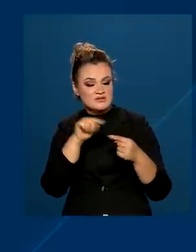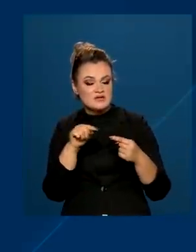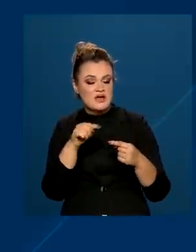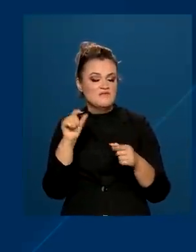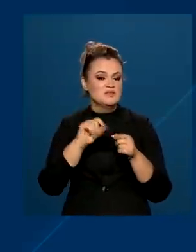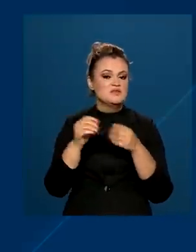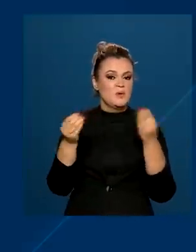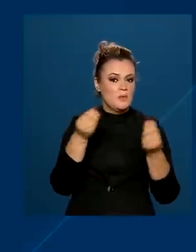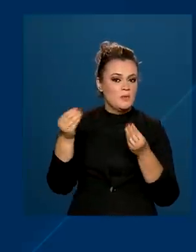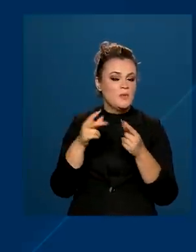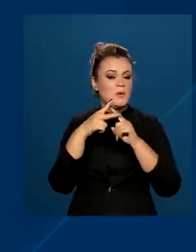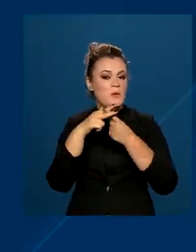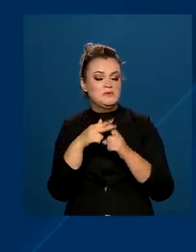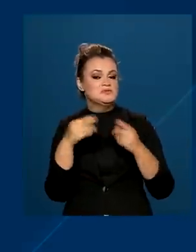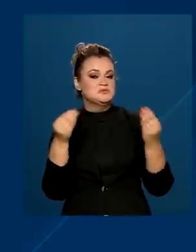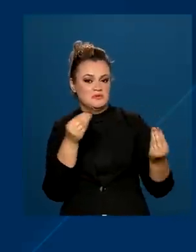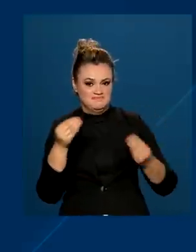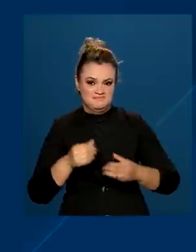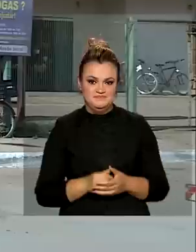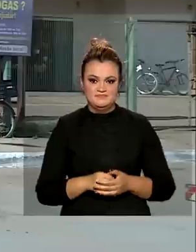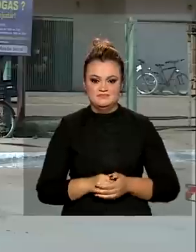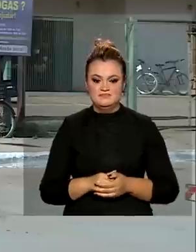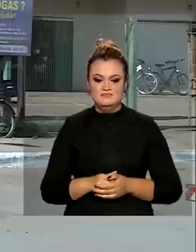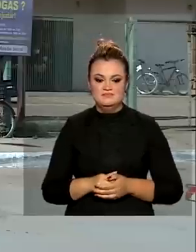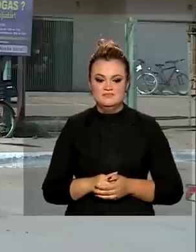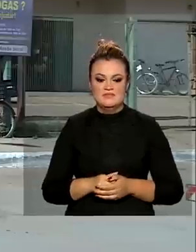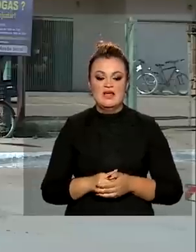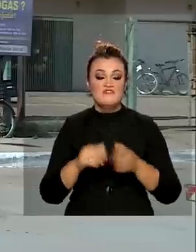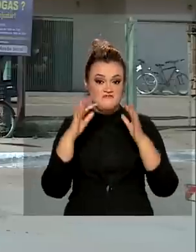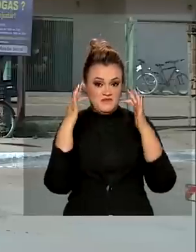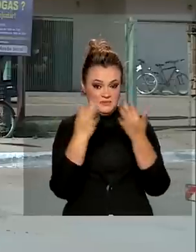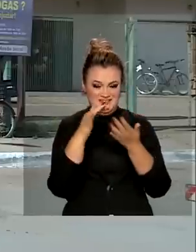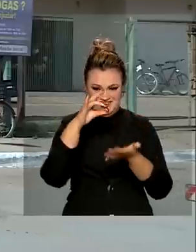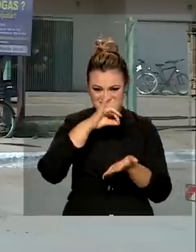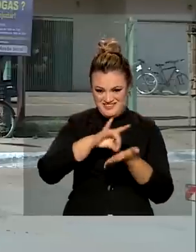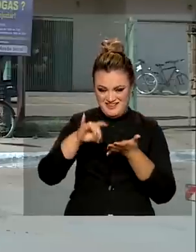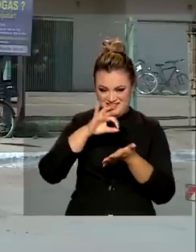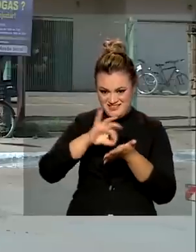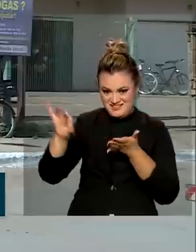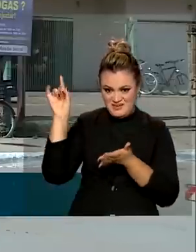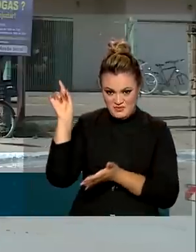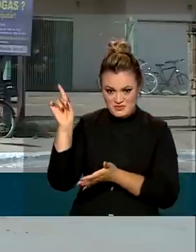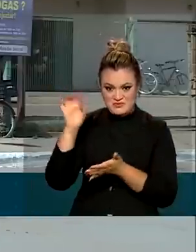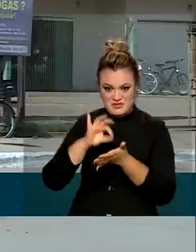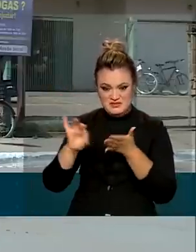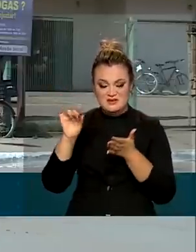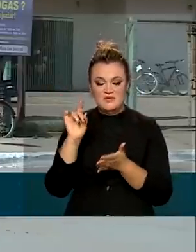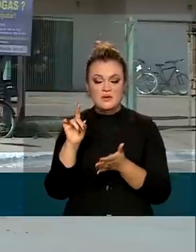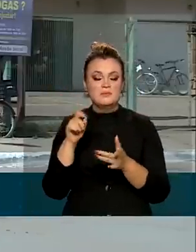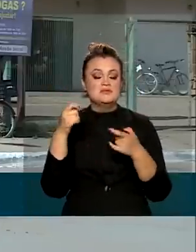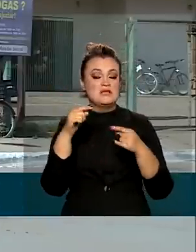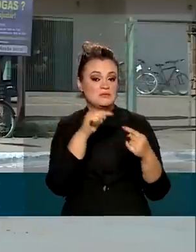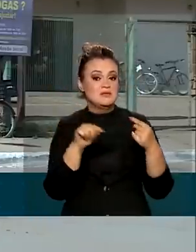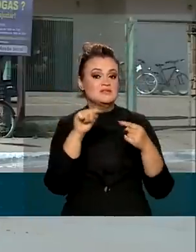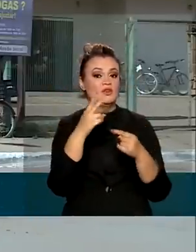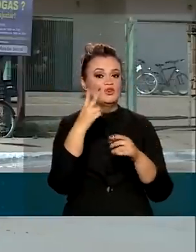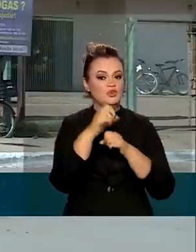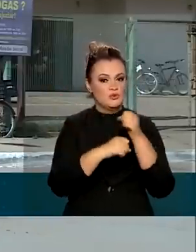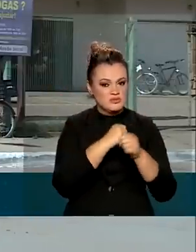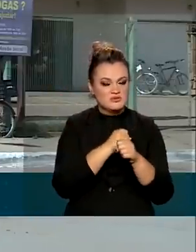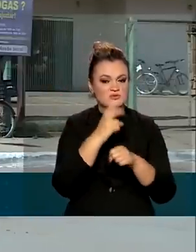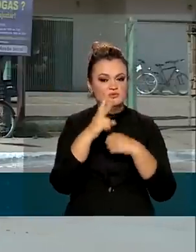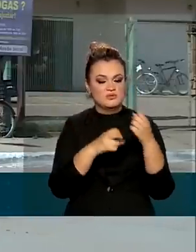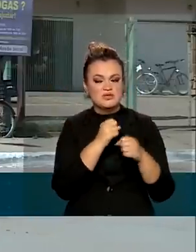devem fazer para regularizar seus registros. As famílias inscritas no Cadastro Único devem atualizar os dados a cada dois anos